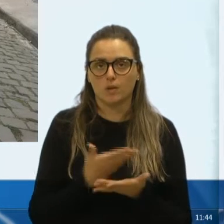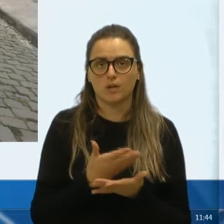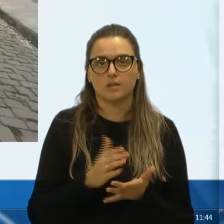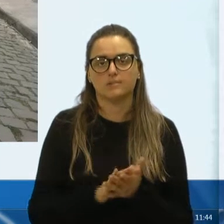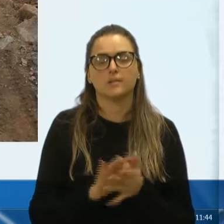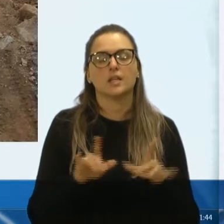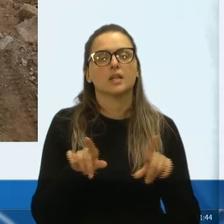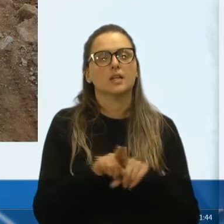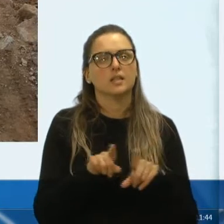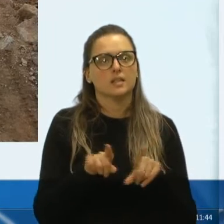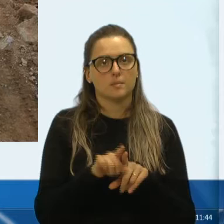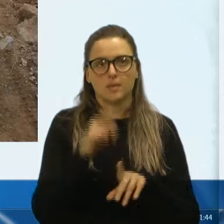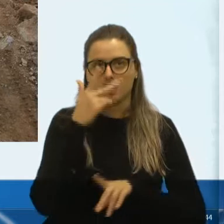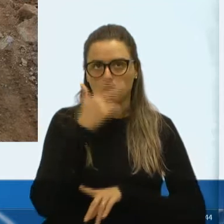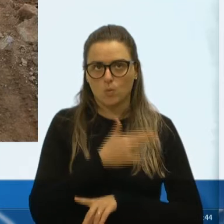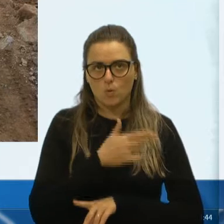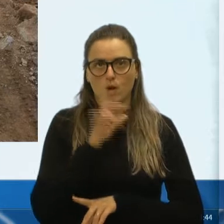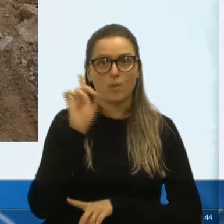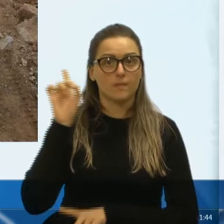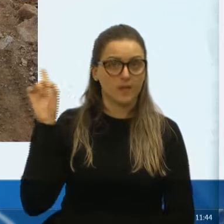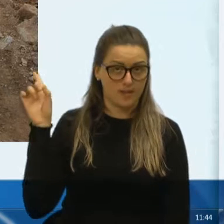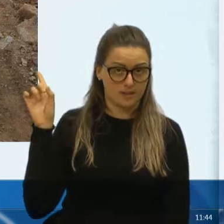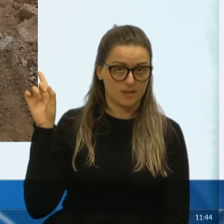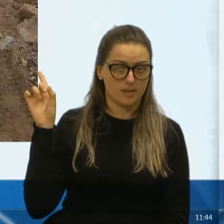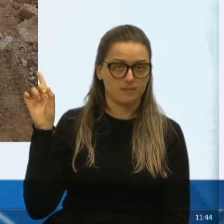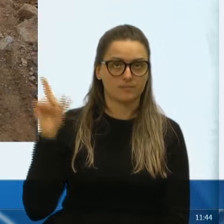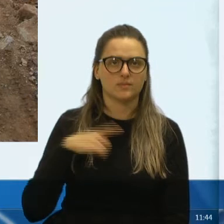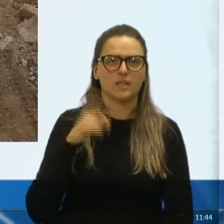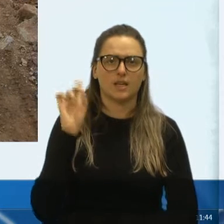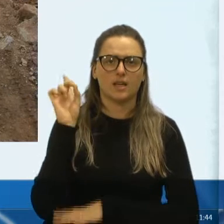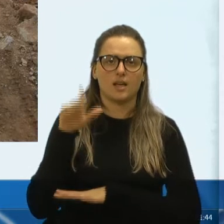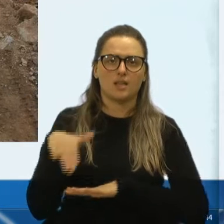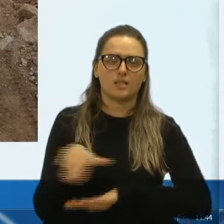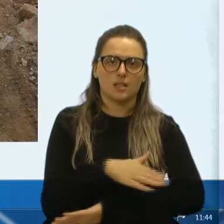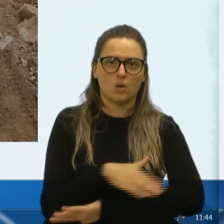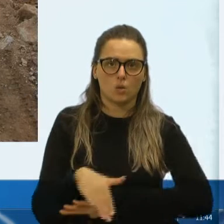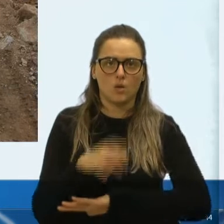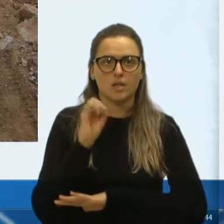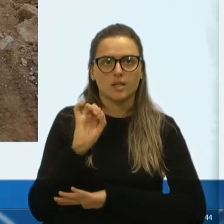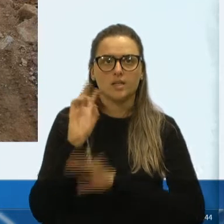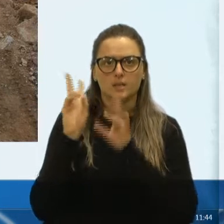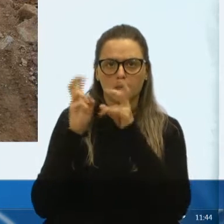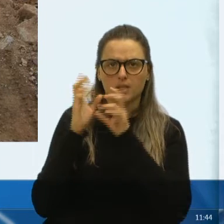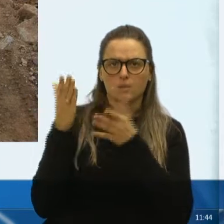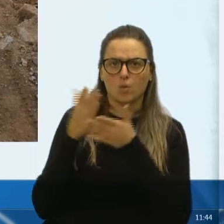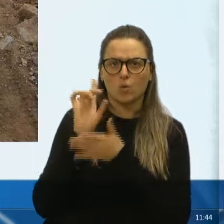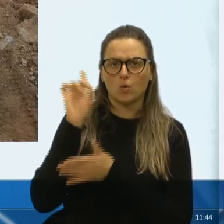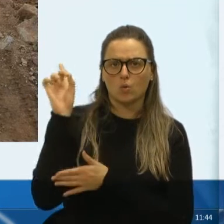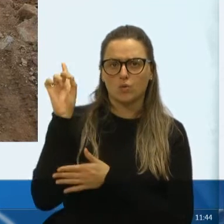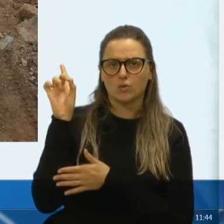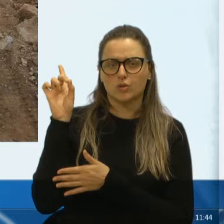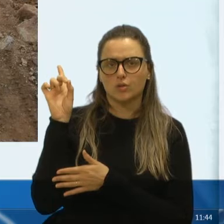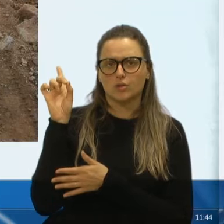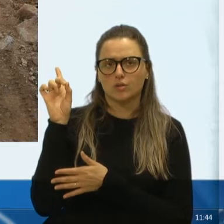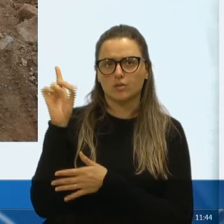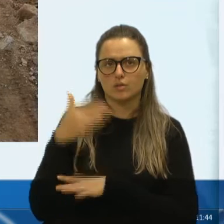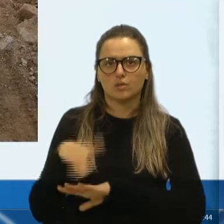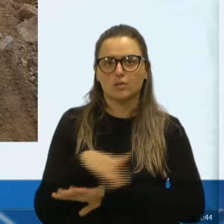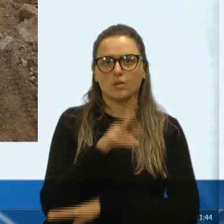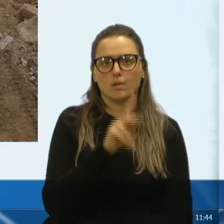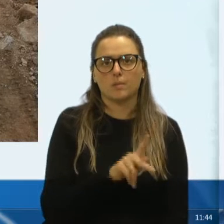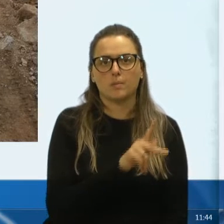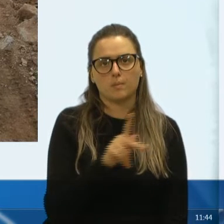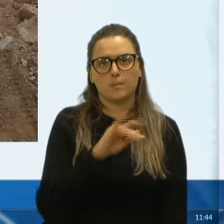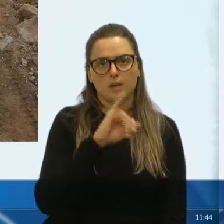também, na mesma ali, na próxima ali, nós temos essa rua, se nós repararmos, hoje, é a rua, Padre